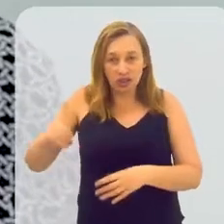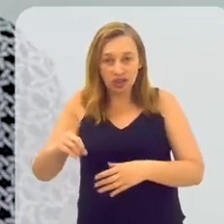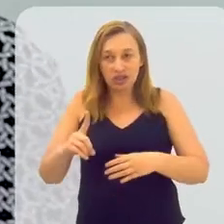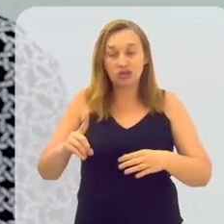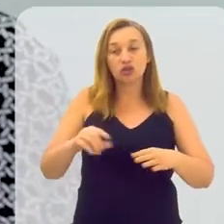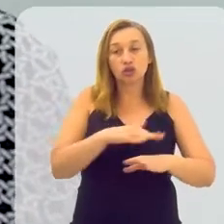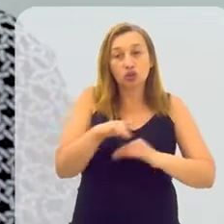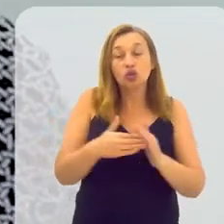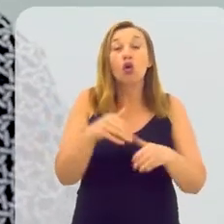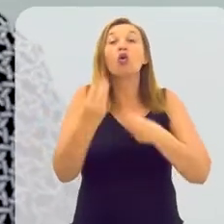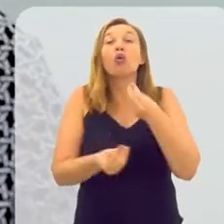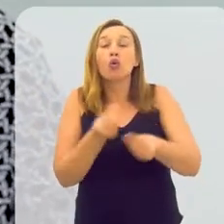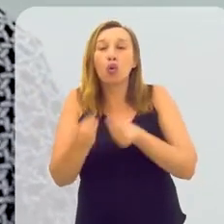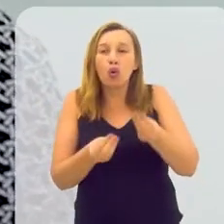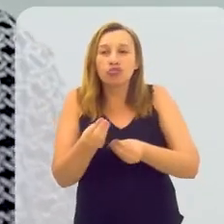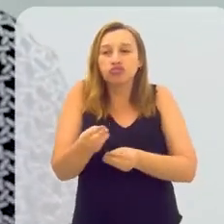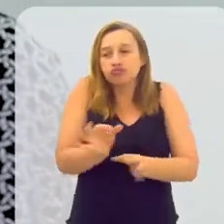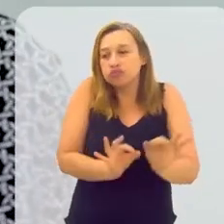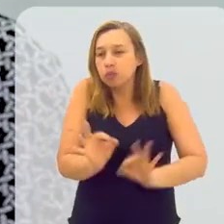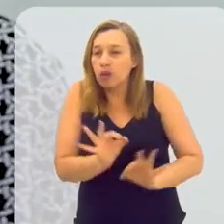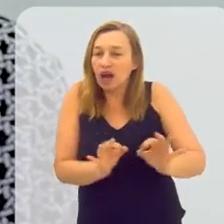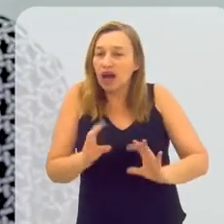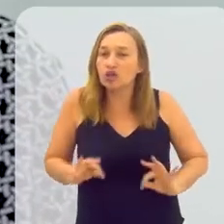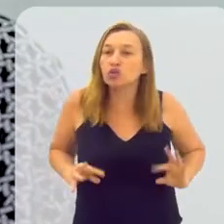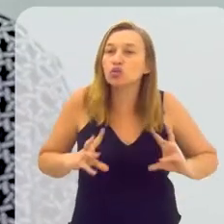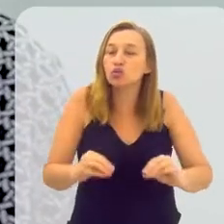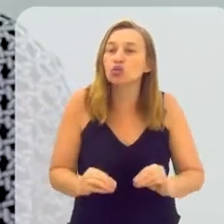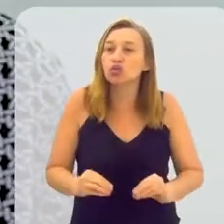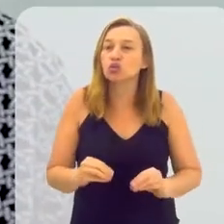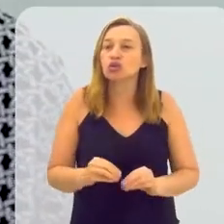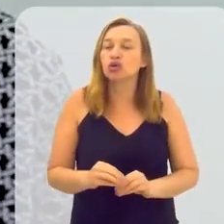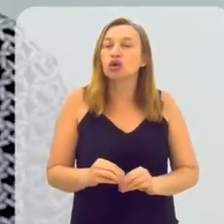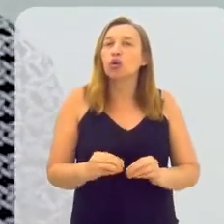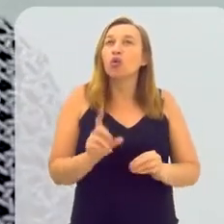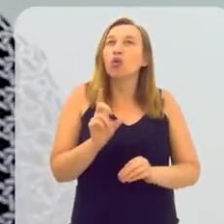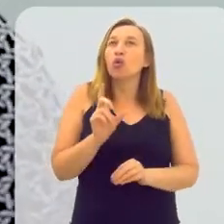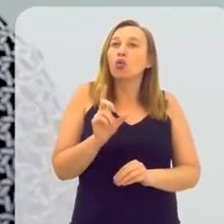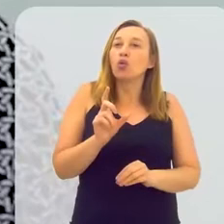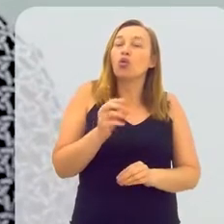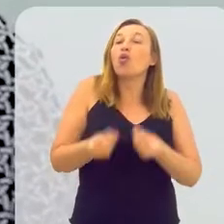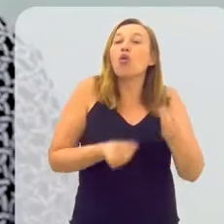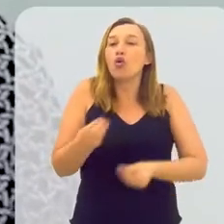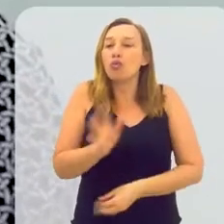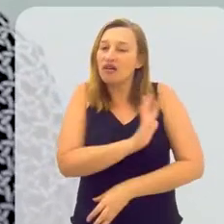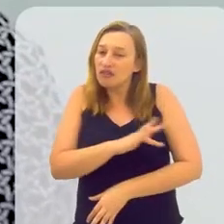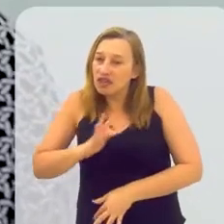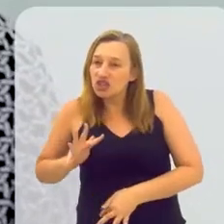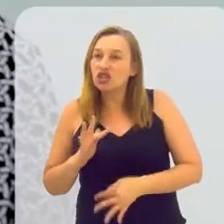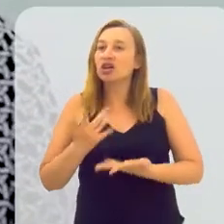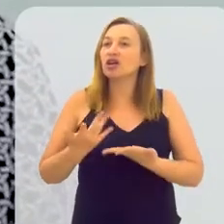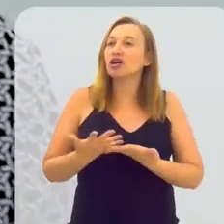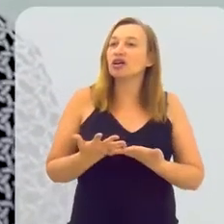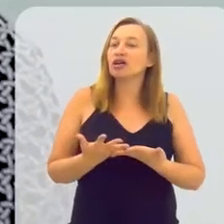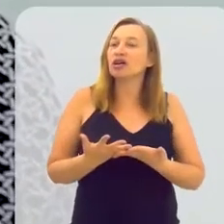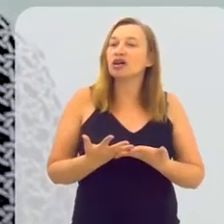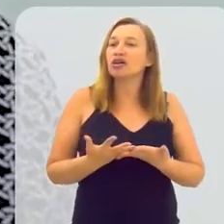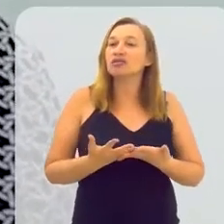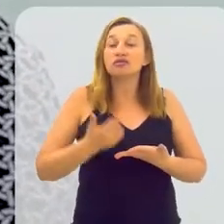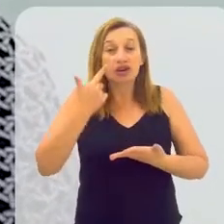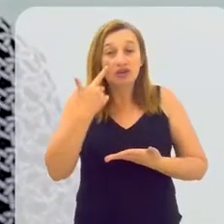coordenação dos atores. Como é que está desenhado esse cenário? Do sétimo, como a Pirjão vislumbra